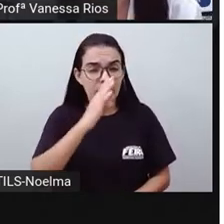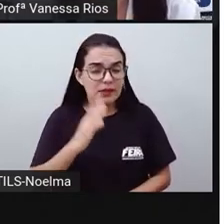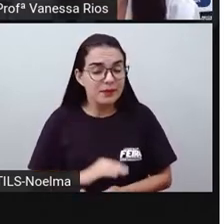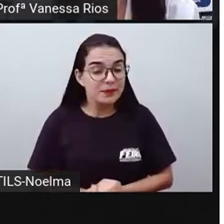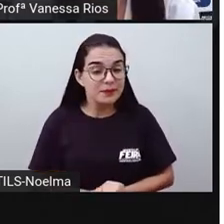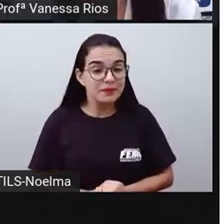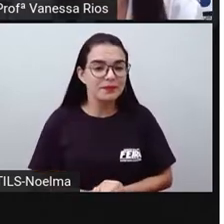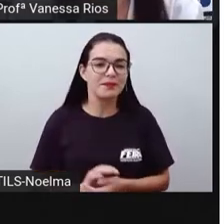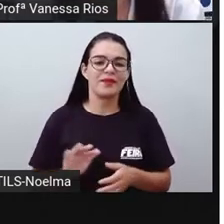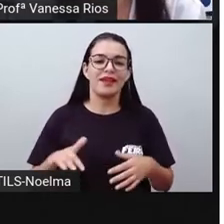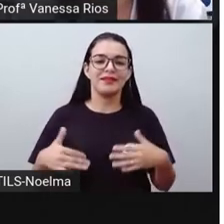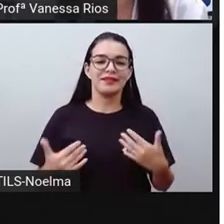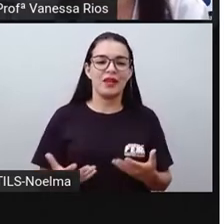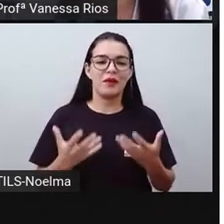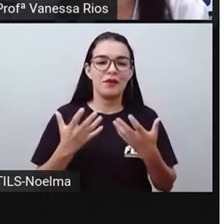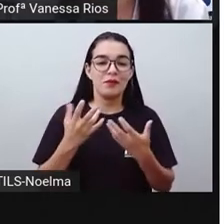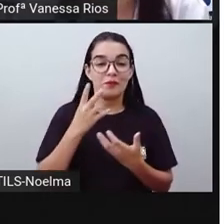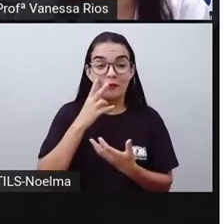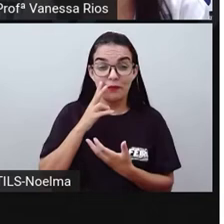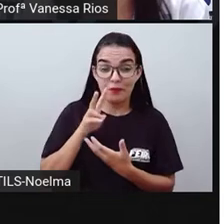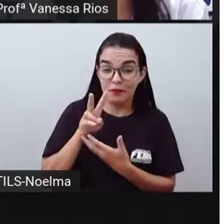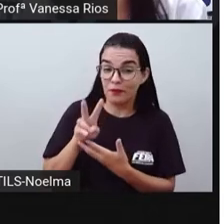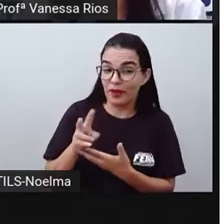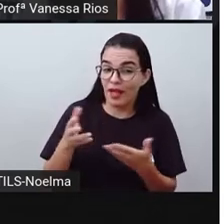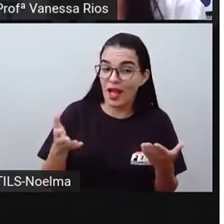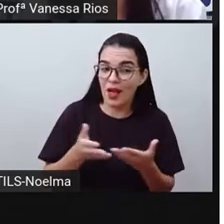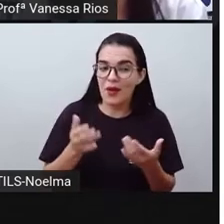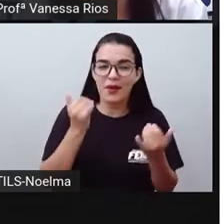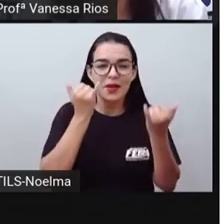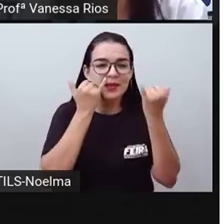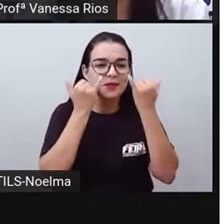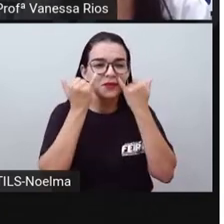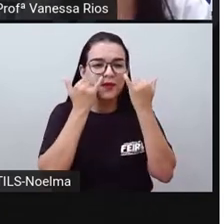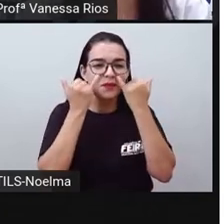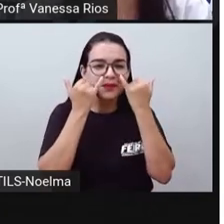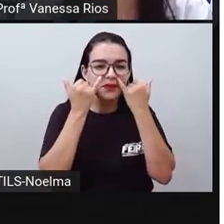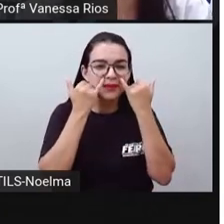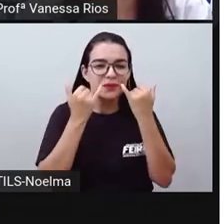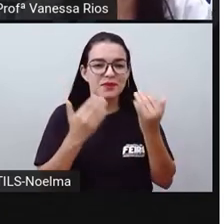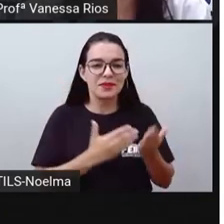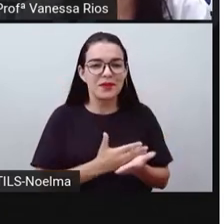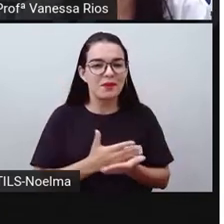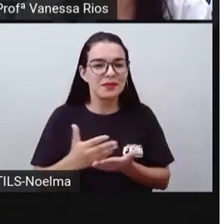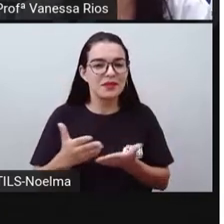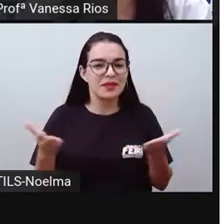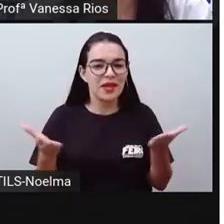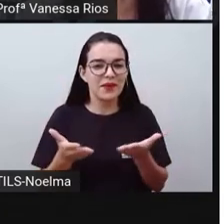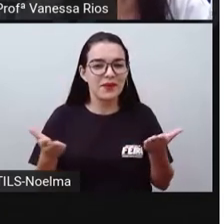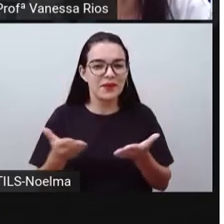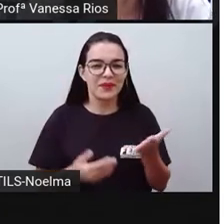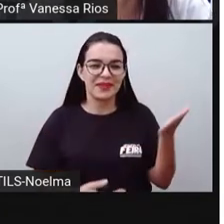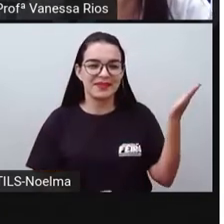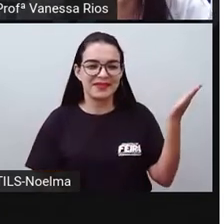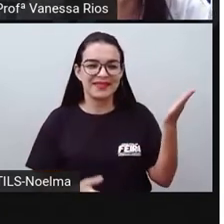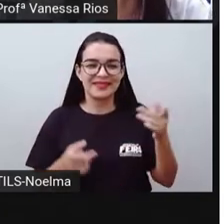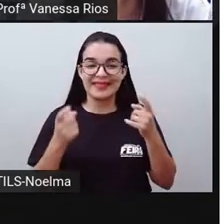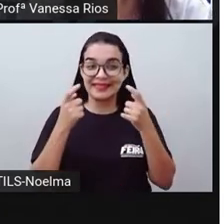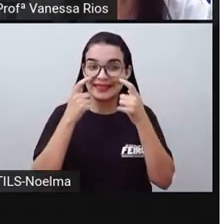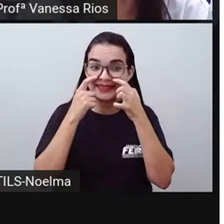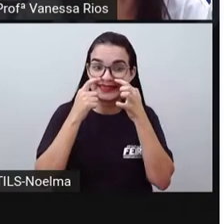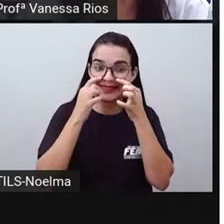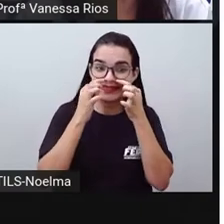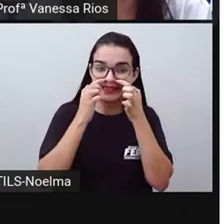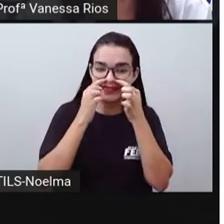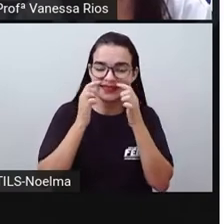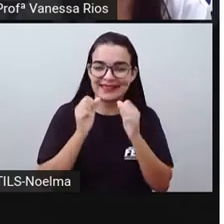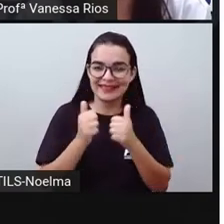Olhem só, nós vamos observar todas estas informações a partir de agora. Então, ó, muita atenção, tá